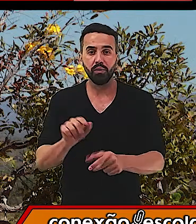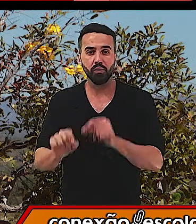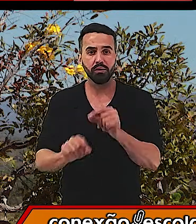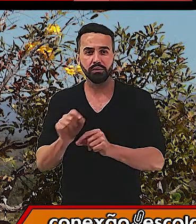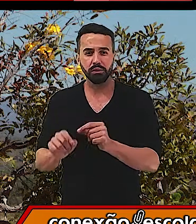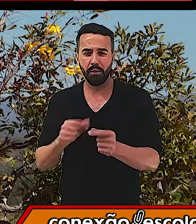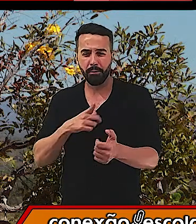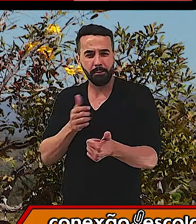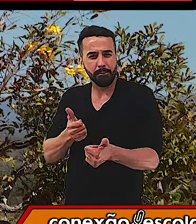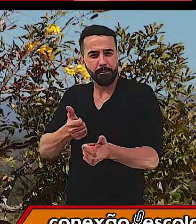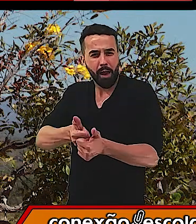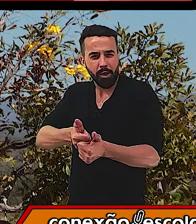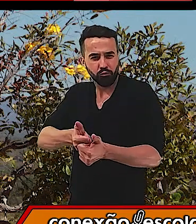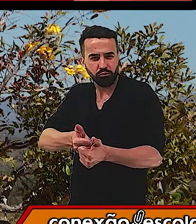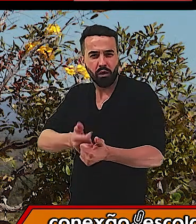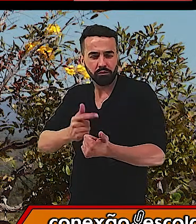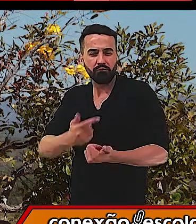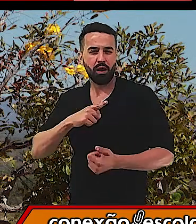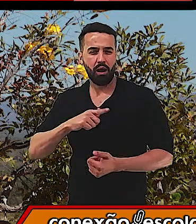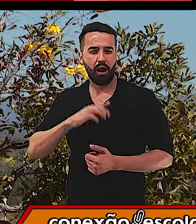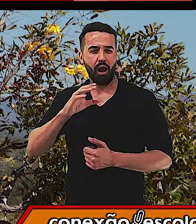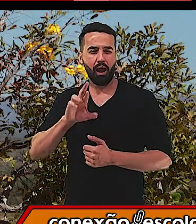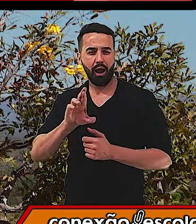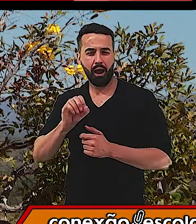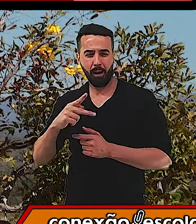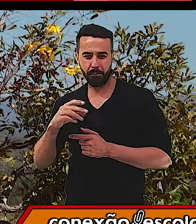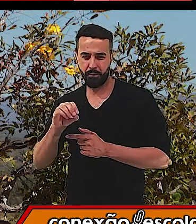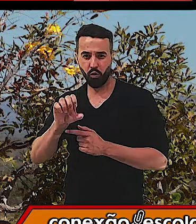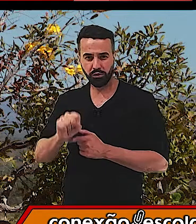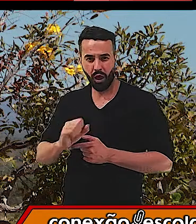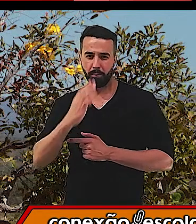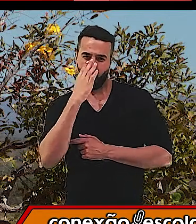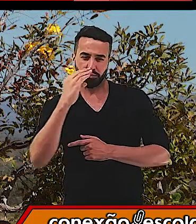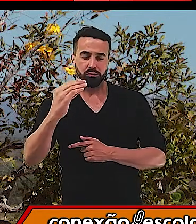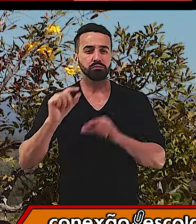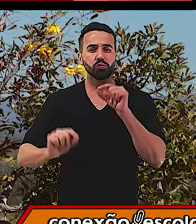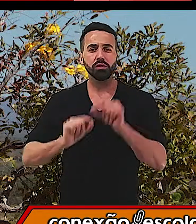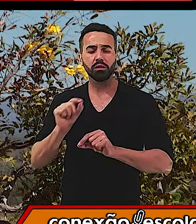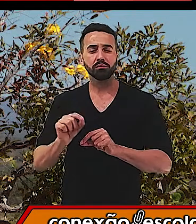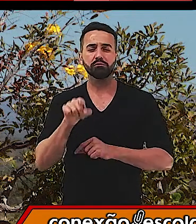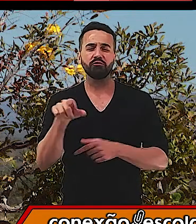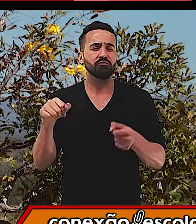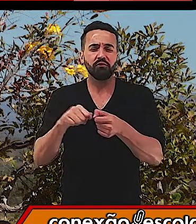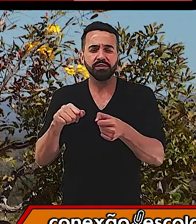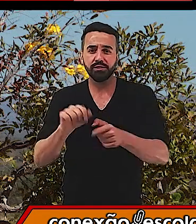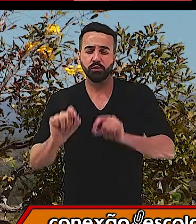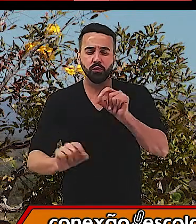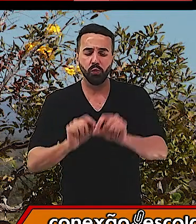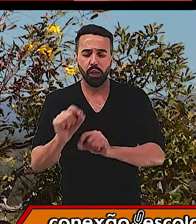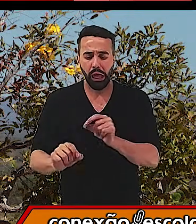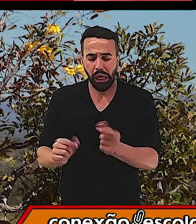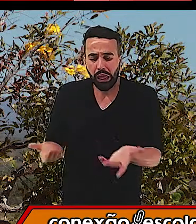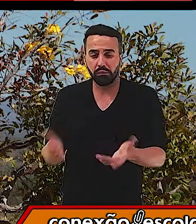uma esperta raposa. E a raposa olhou para ele e falou assim, o que você está fazendo aqui, bolinho?